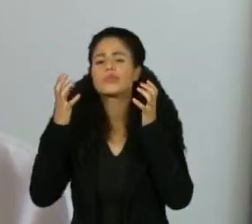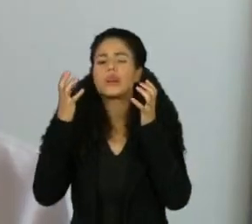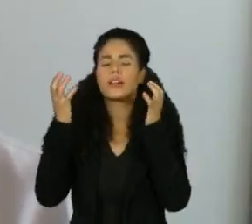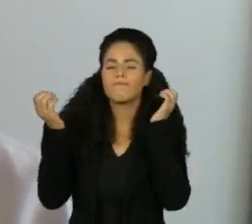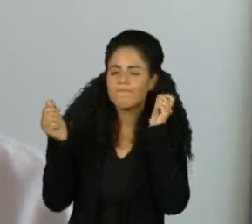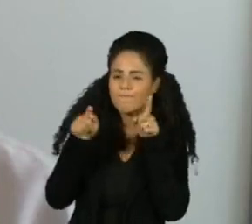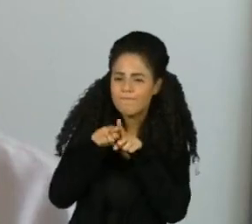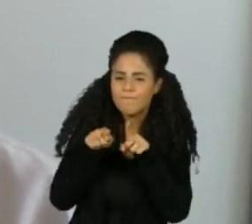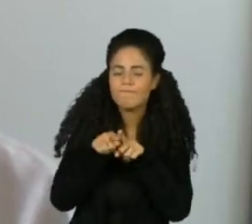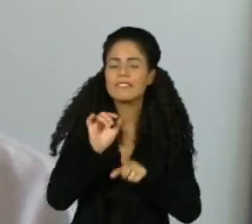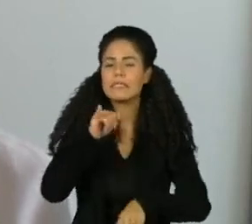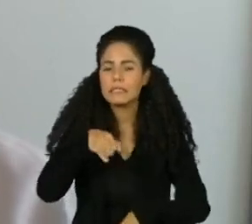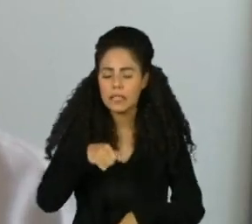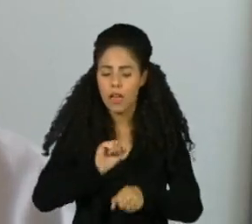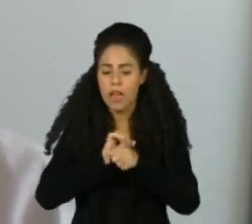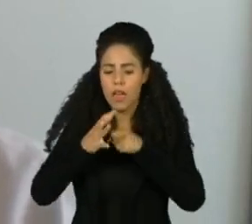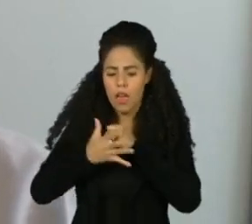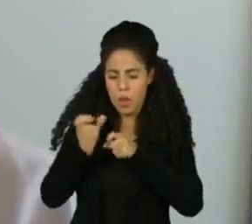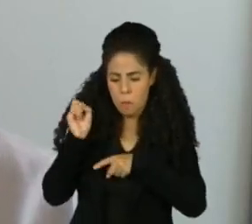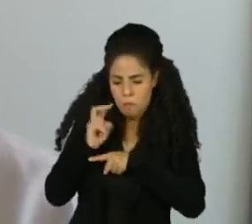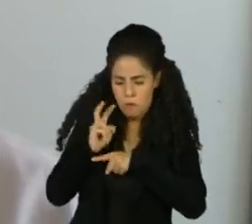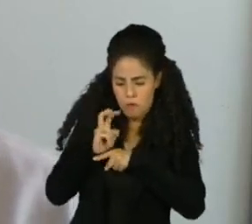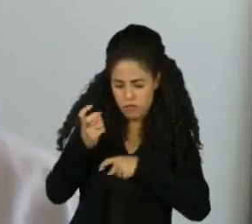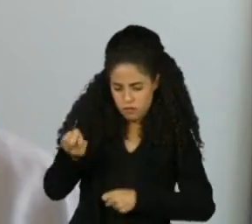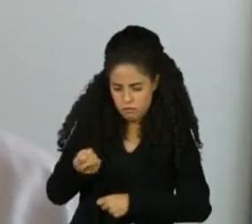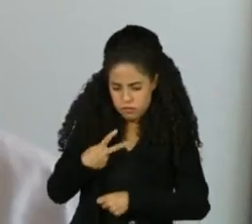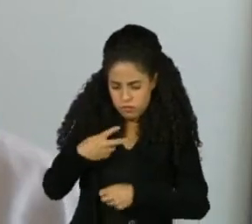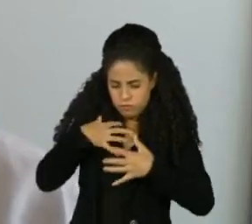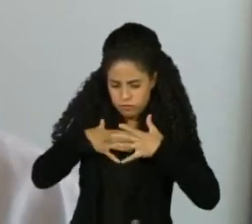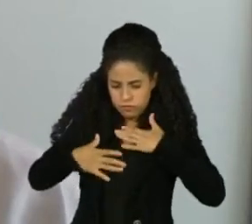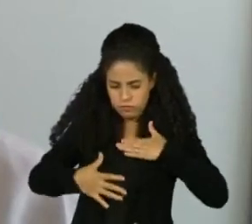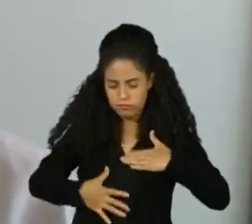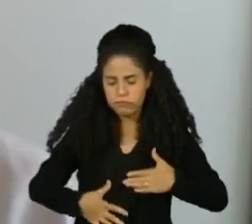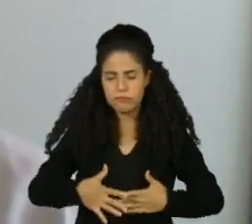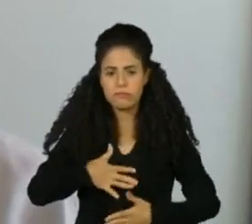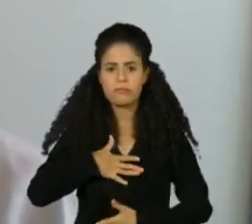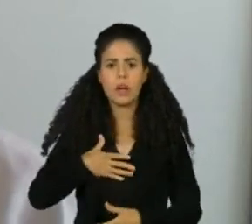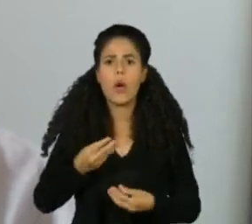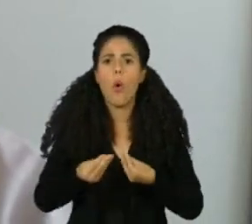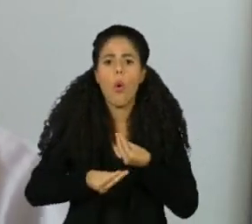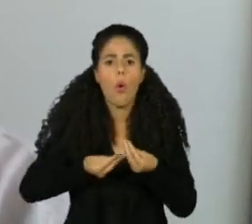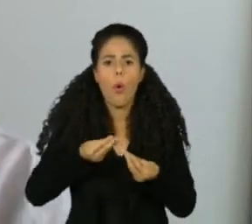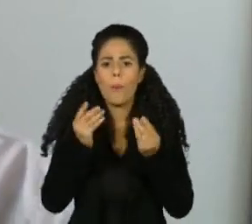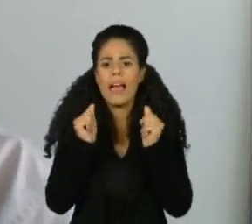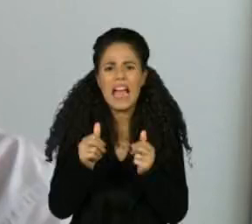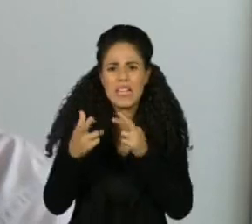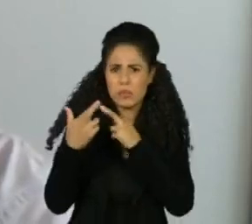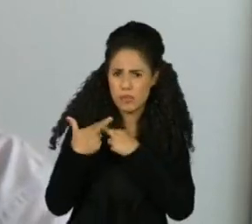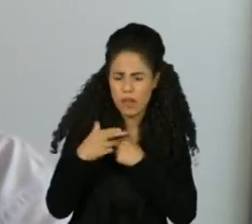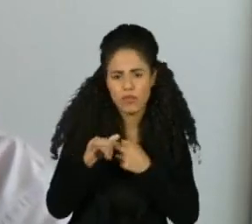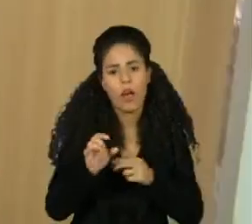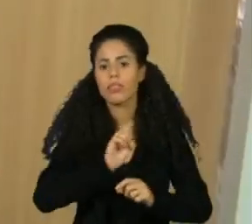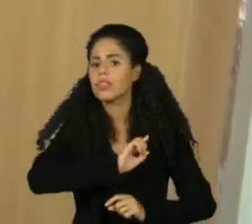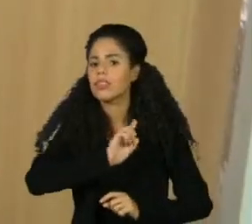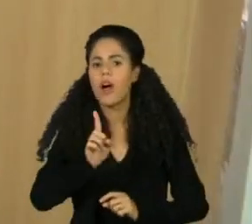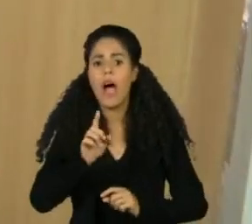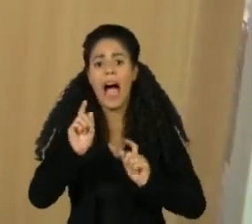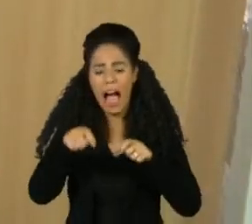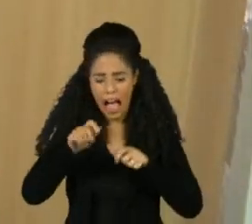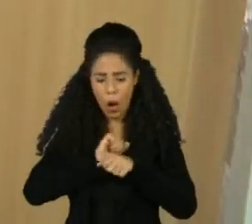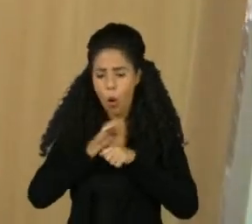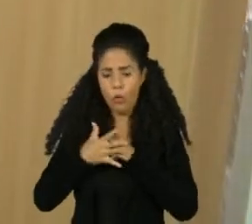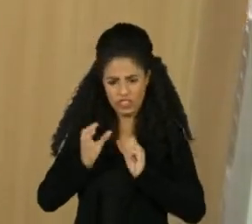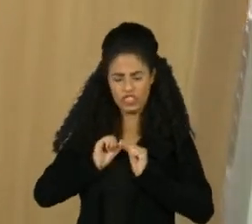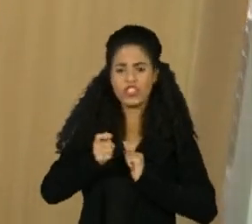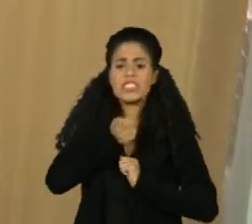efeito do próprio vírus no organismo não significa que o vírus esteja ainda presente no cérebro. Toda vez que